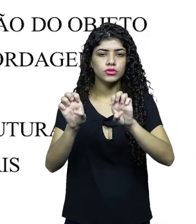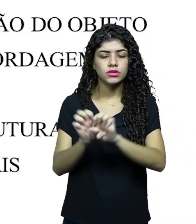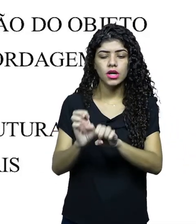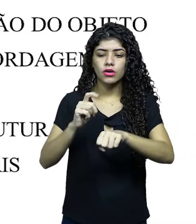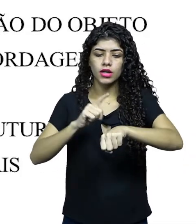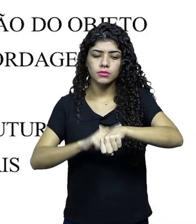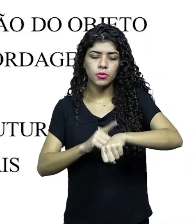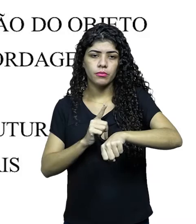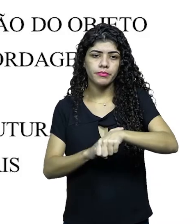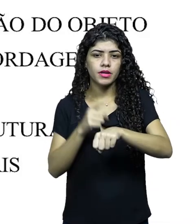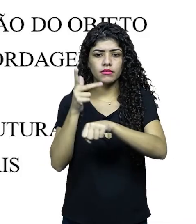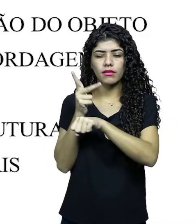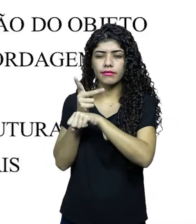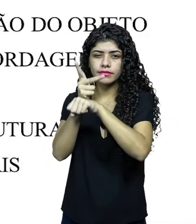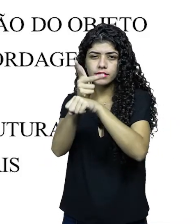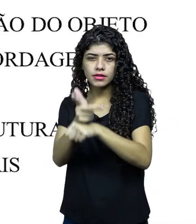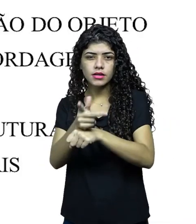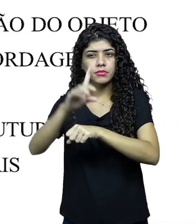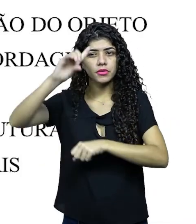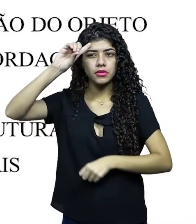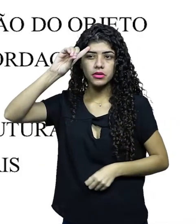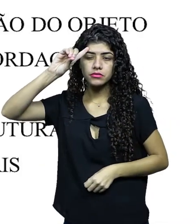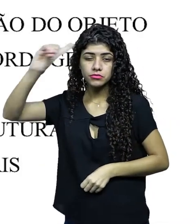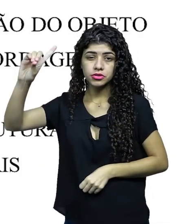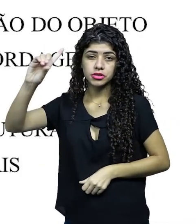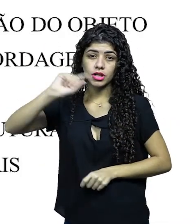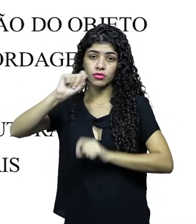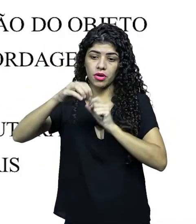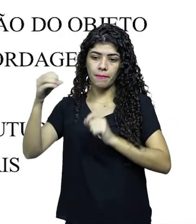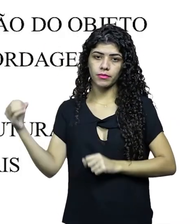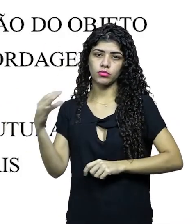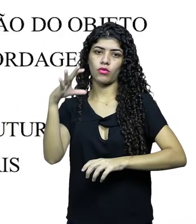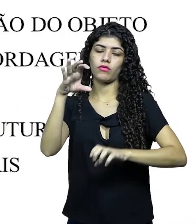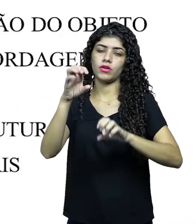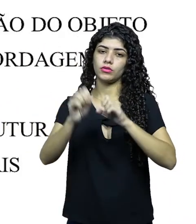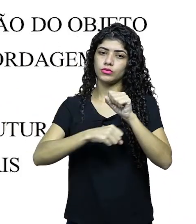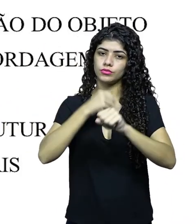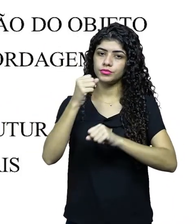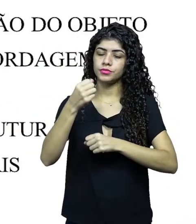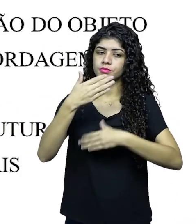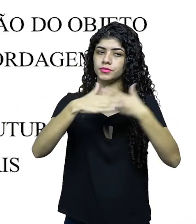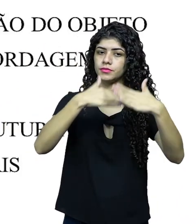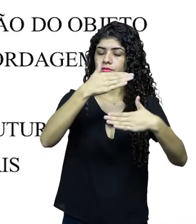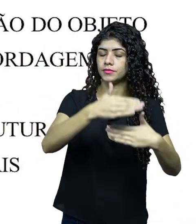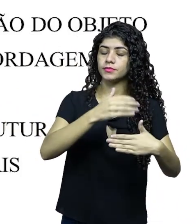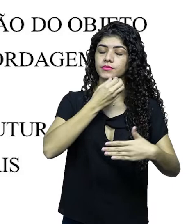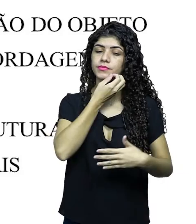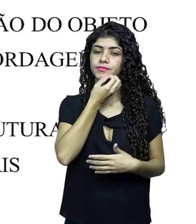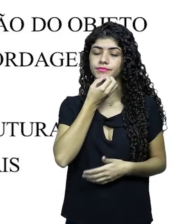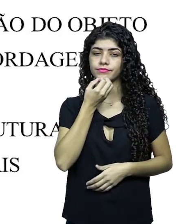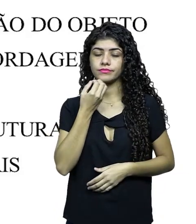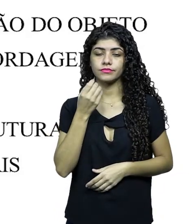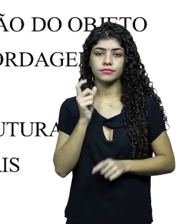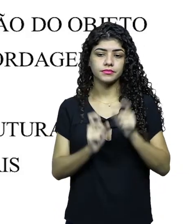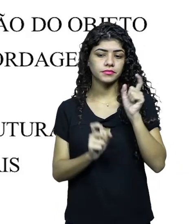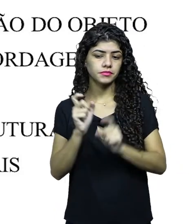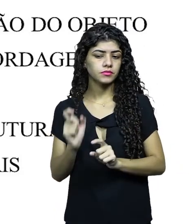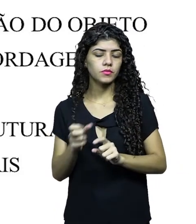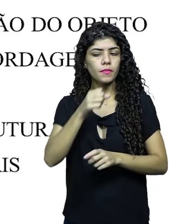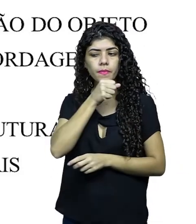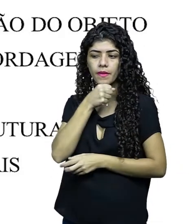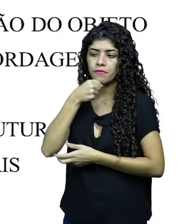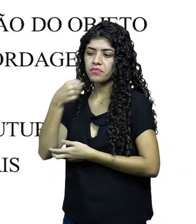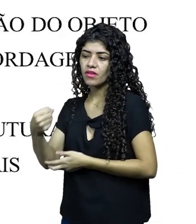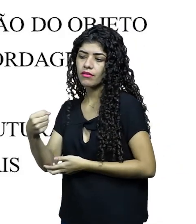construção. É cada momento em que se pega a câmera, cada diária é uma nova construção. Cada